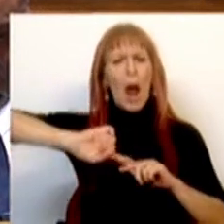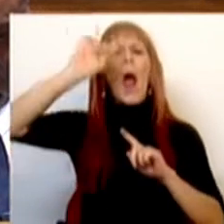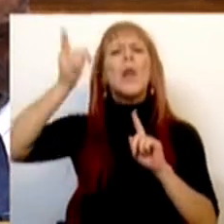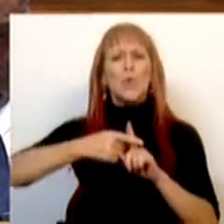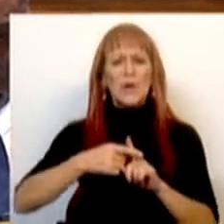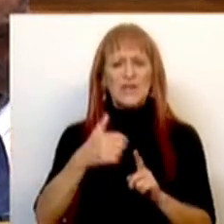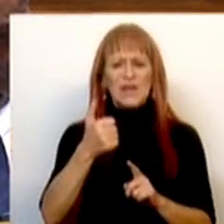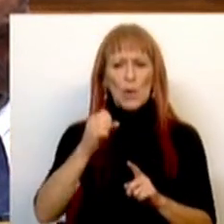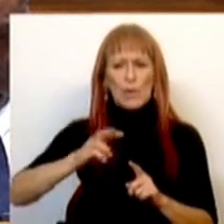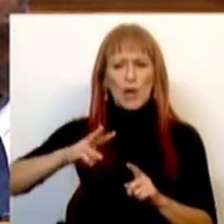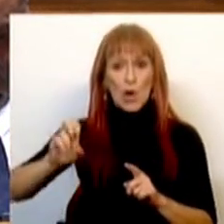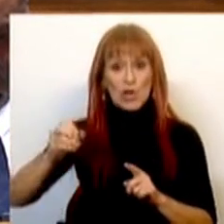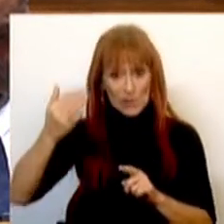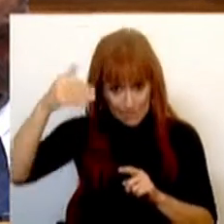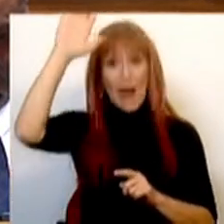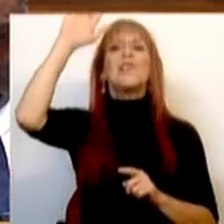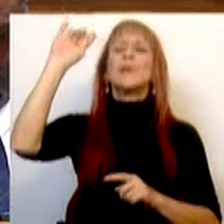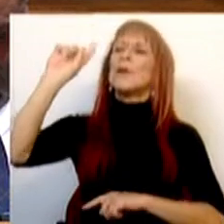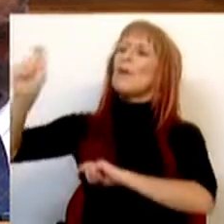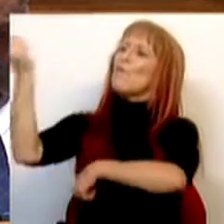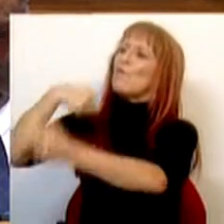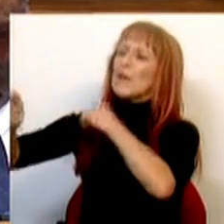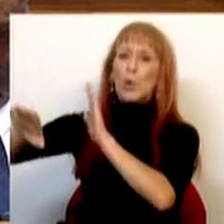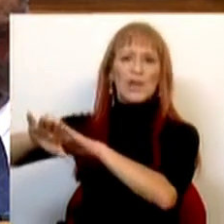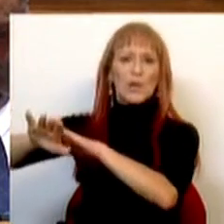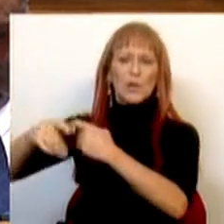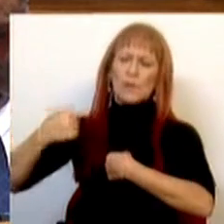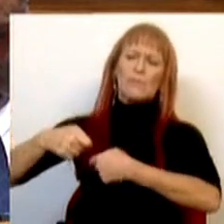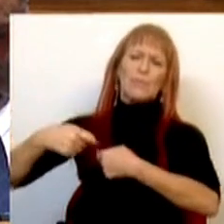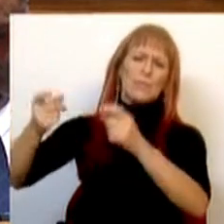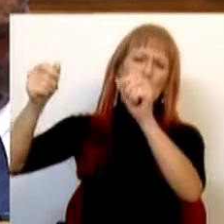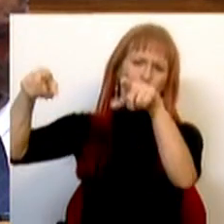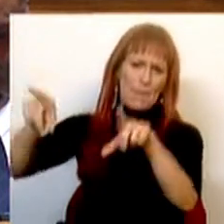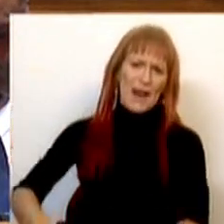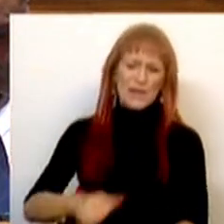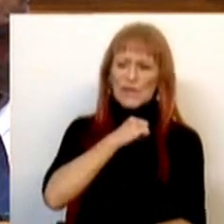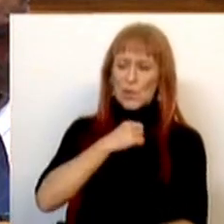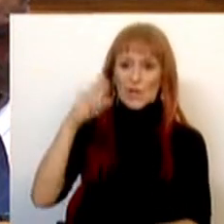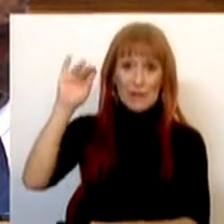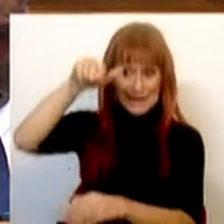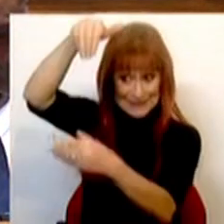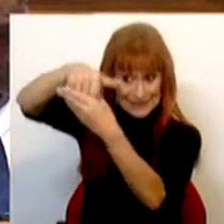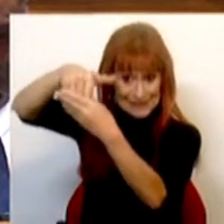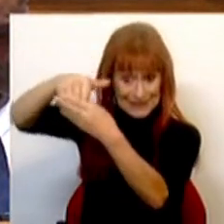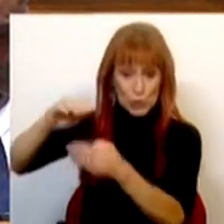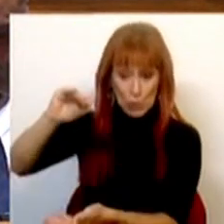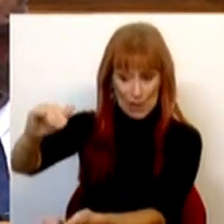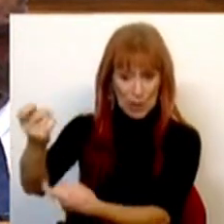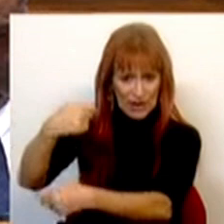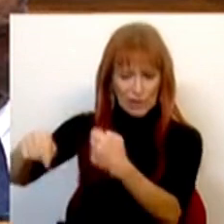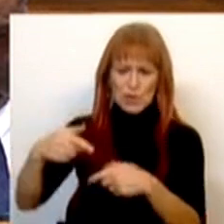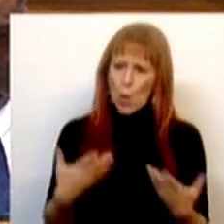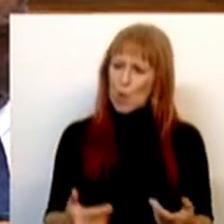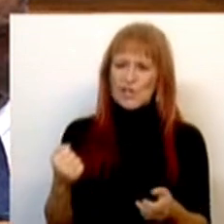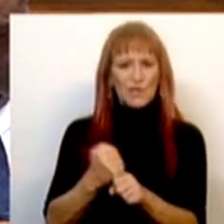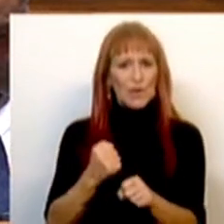50 milhões de euros. Depois de terem sido vendidos pela direita, ao desbarato, com uma licença bancária incluída no pacote de venda, têm